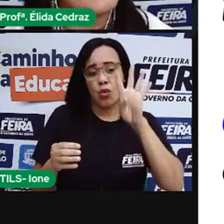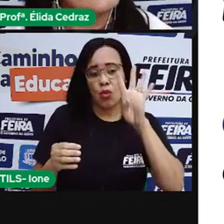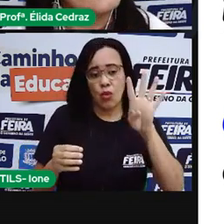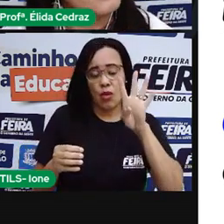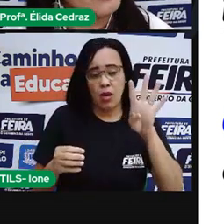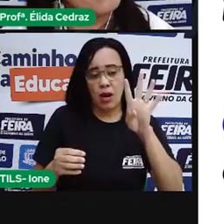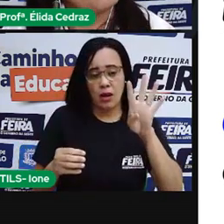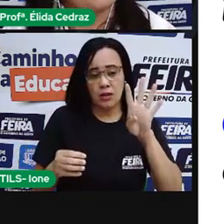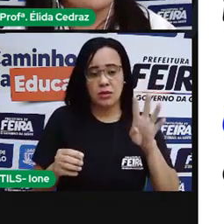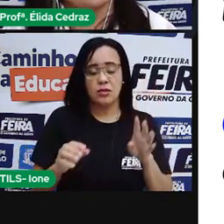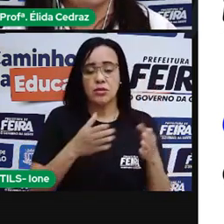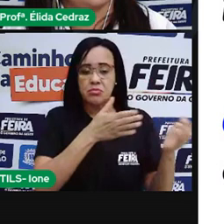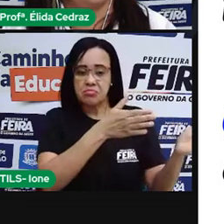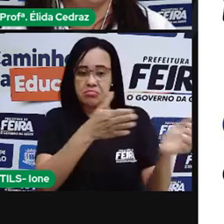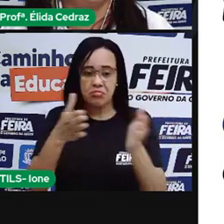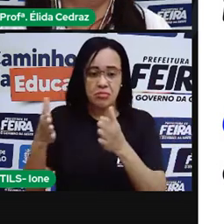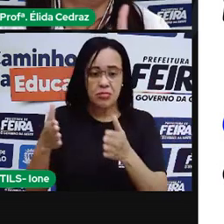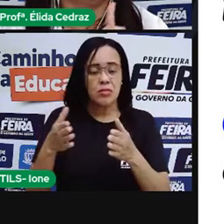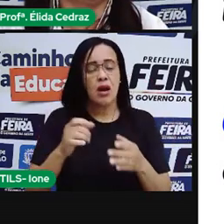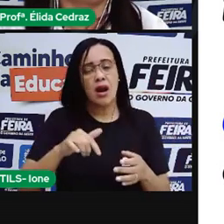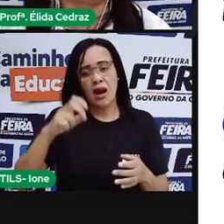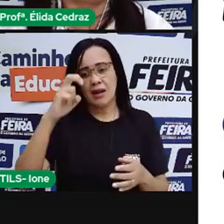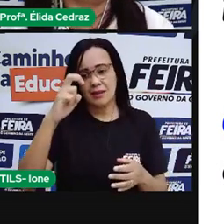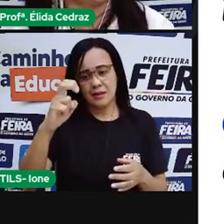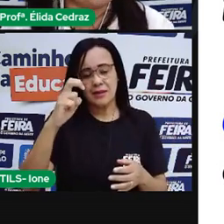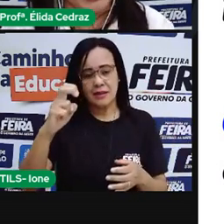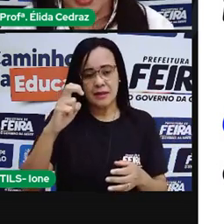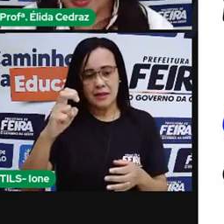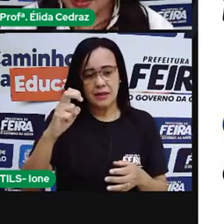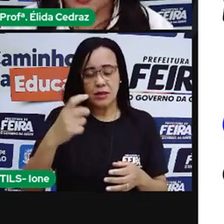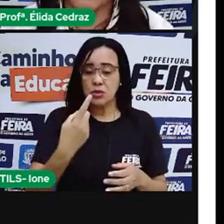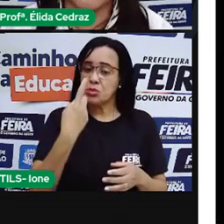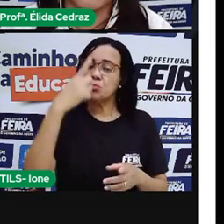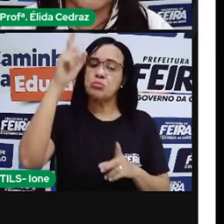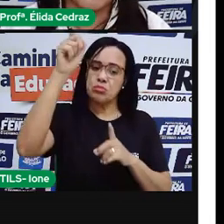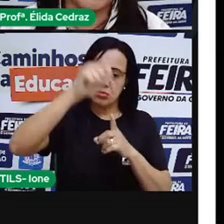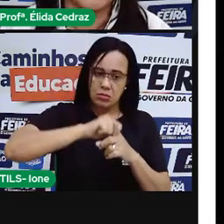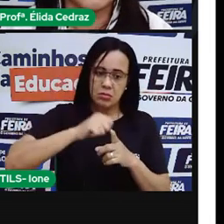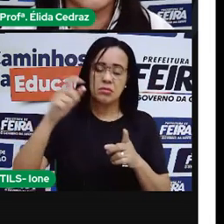a cinco fases da Lua em apenas um mês.